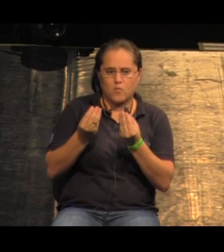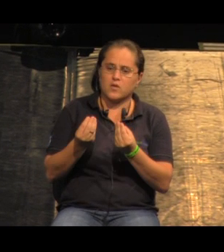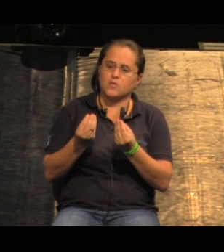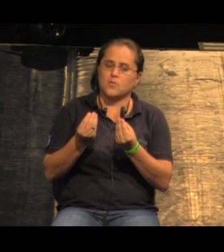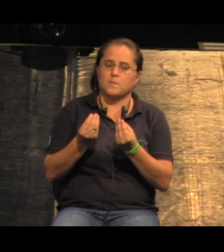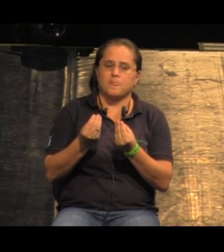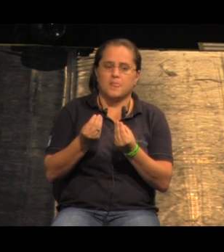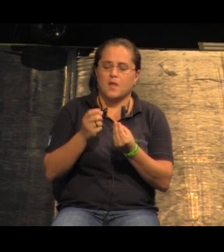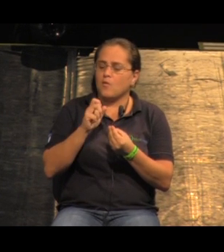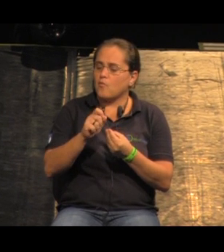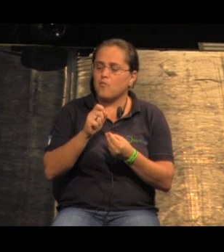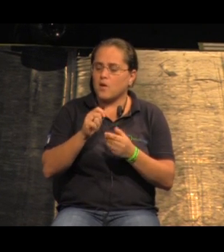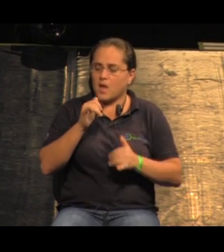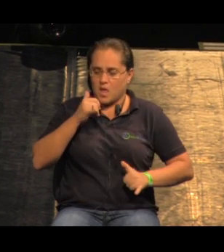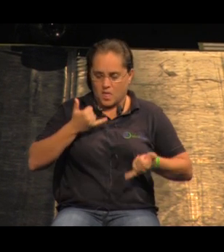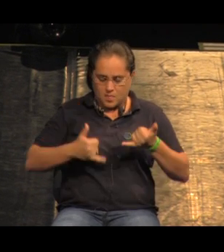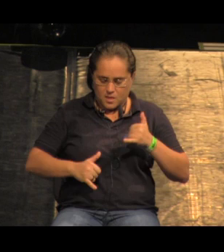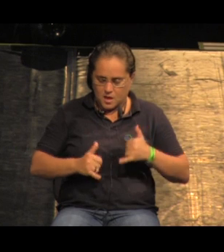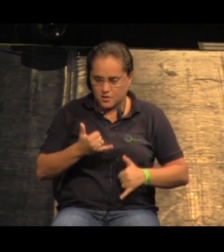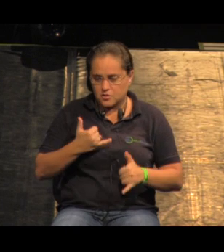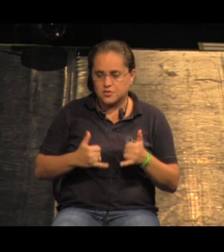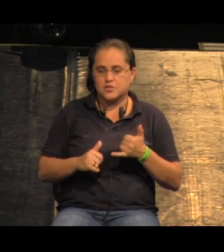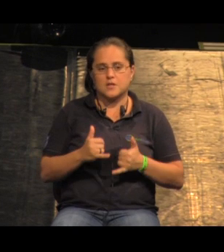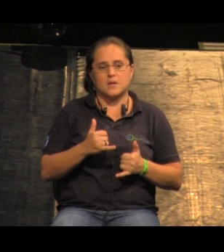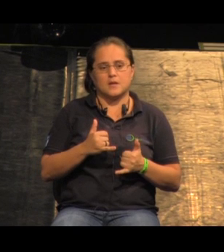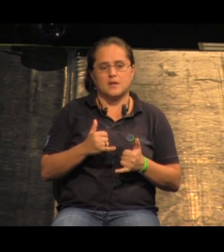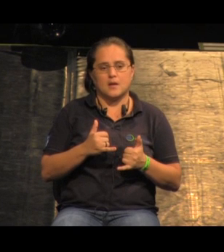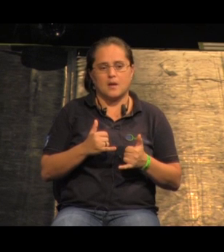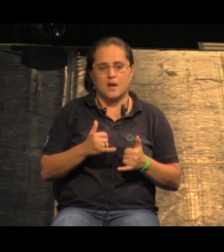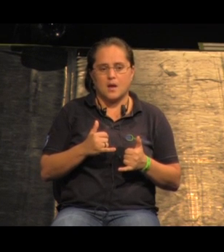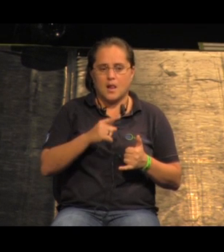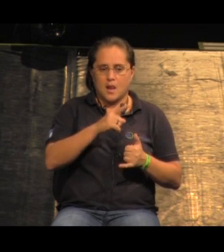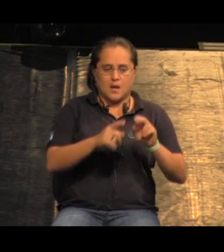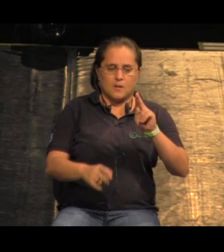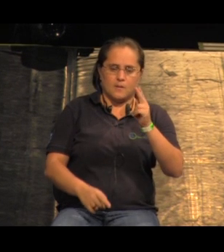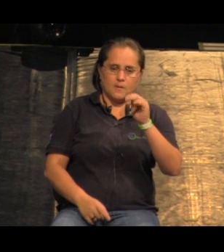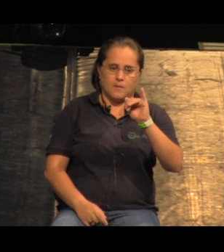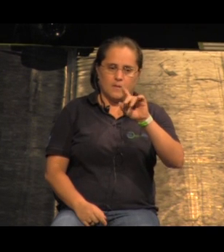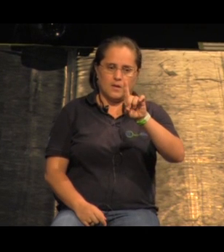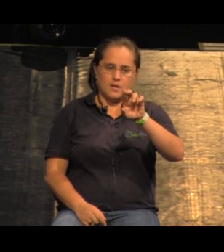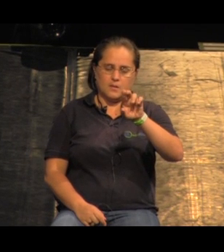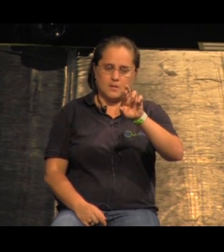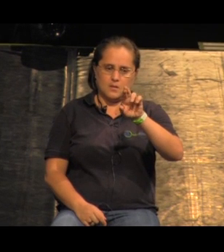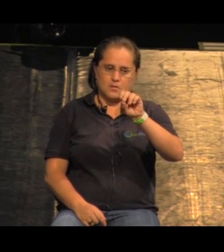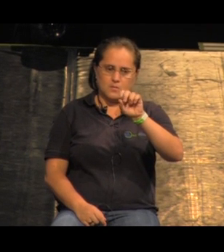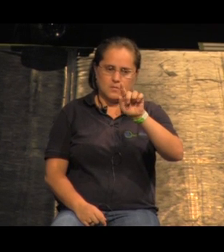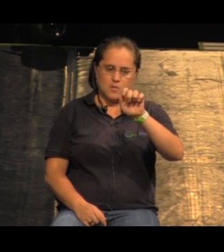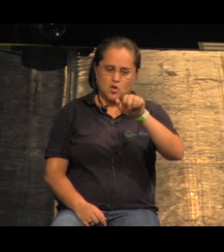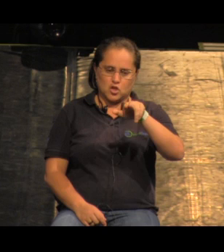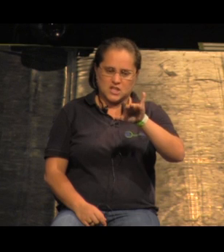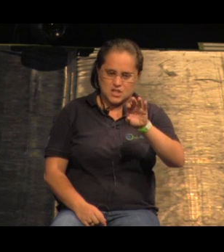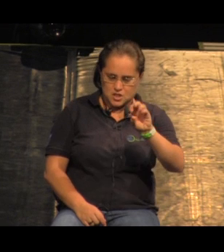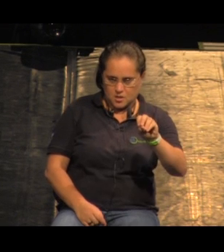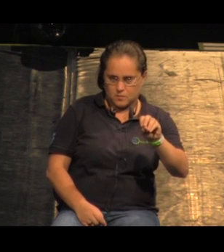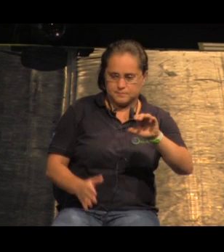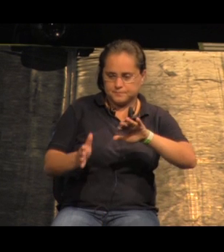foi a geração de energia a partir do hidrogênio. e a criatividade também das cidades densas, vivas,